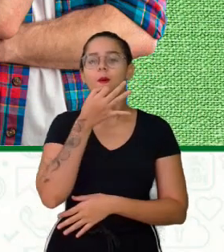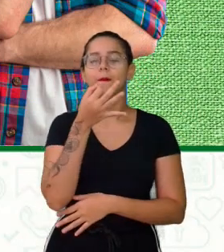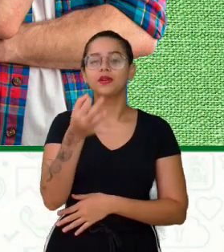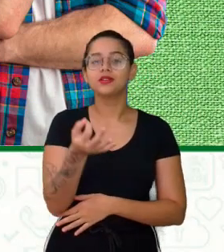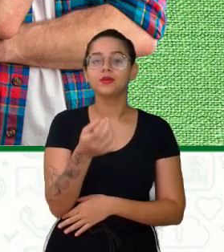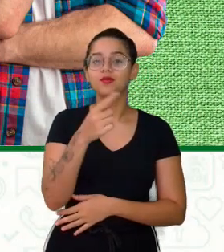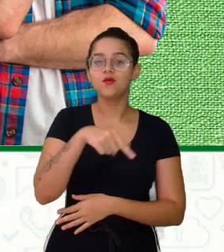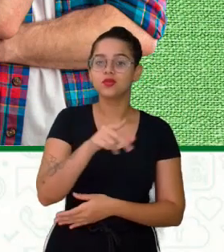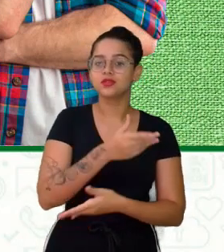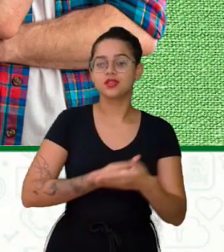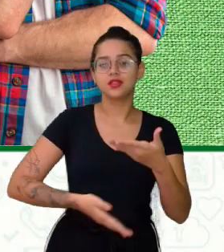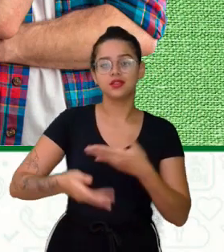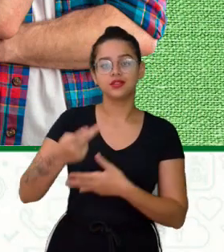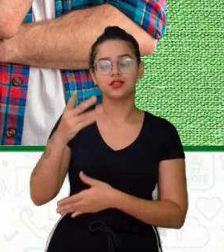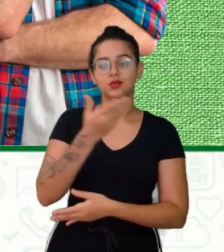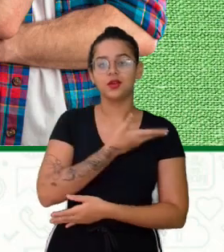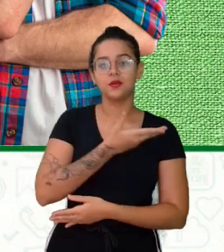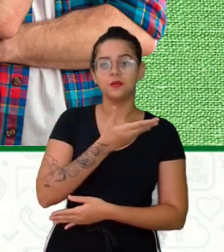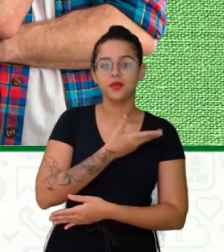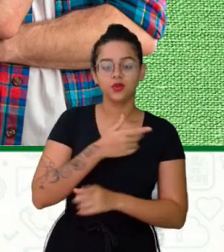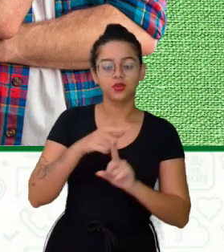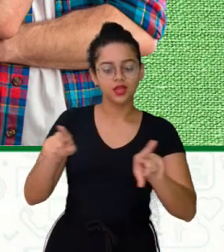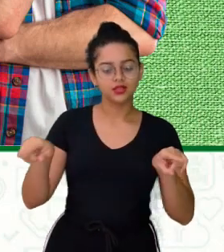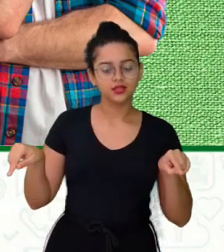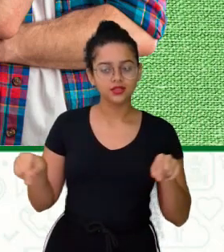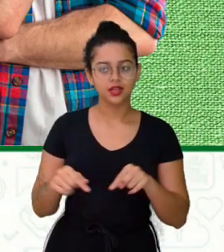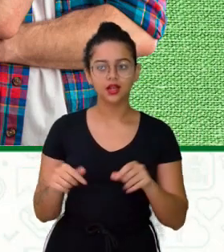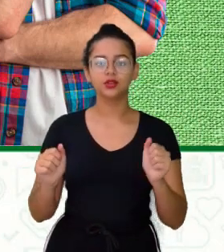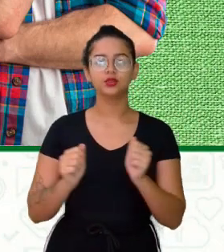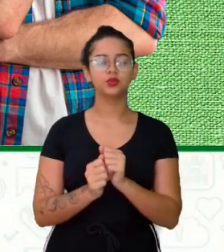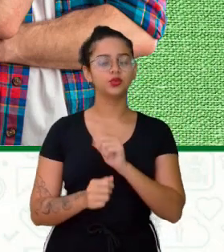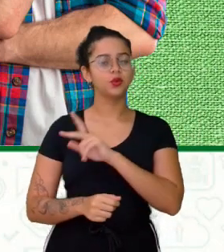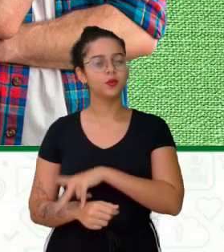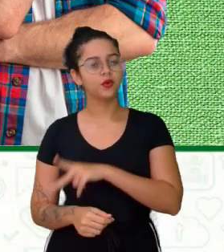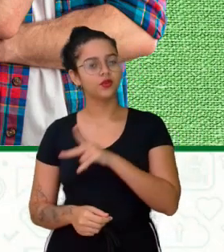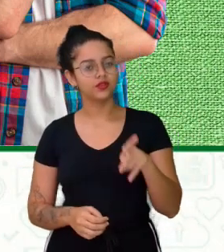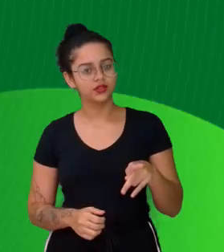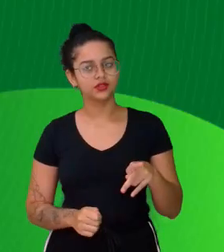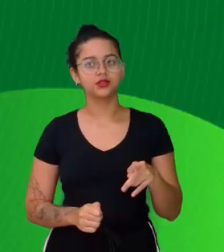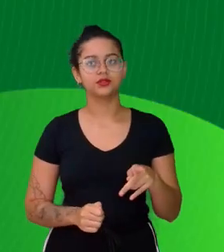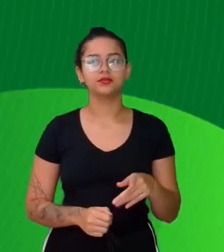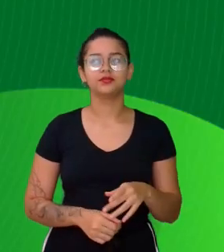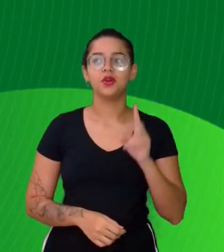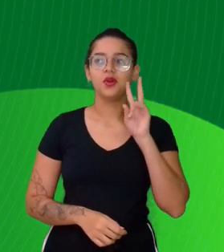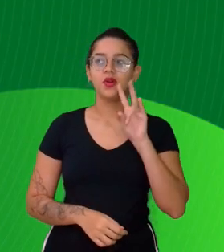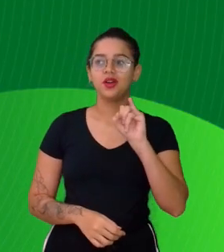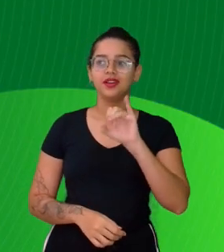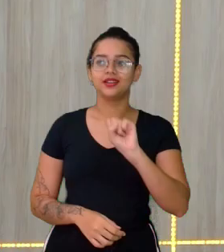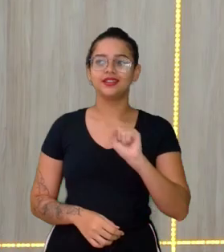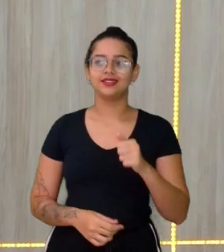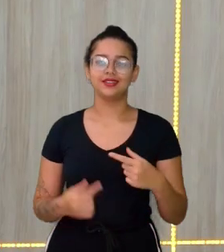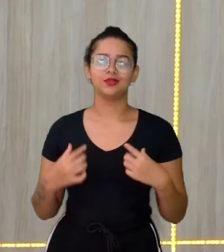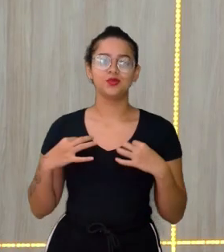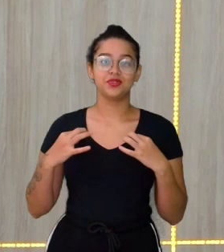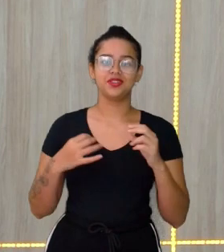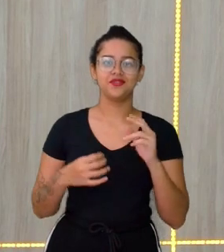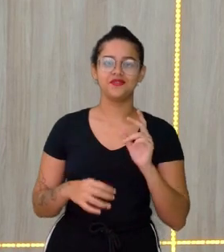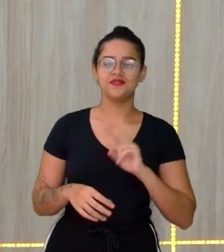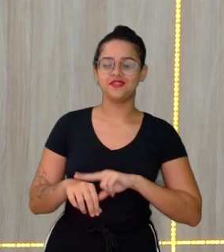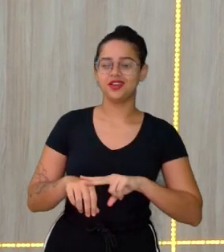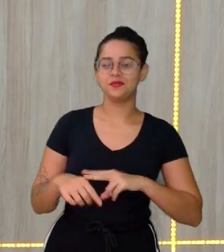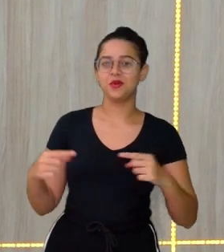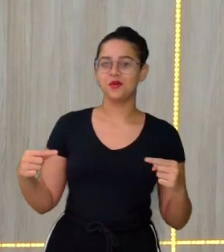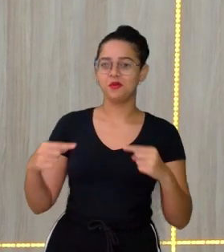Para você dialogar Com seus colegas De classes Com seus professores Olha aí Isa Estou até de verde Para